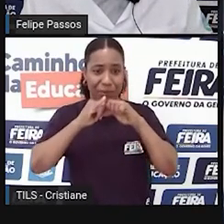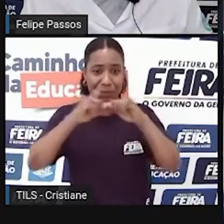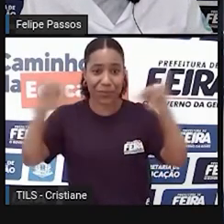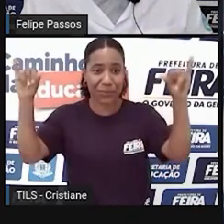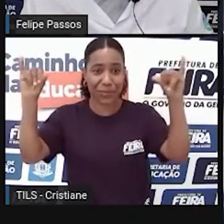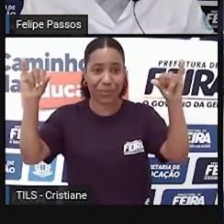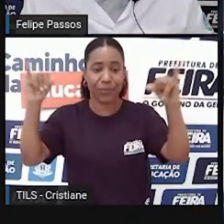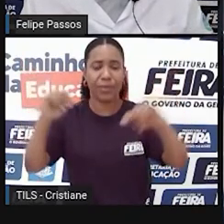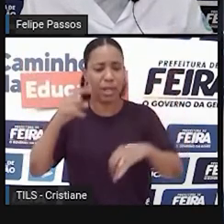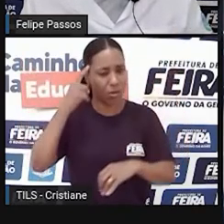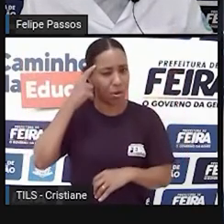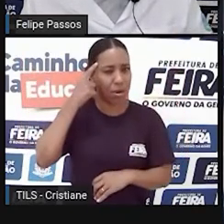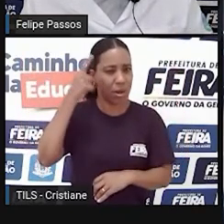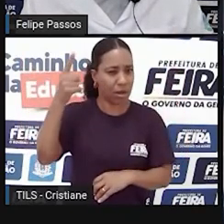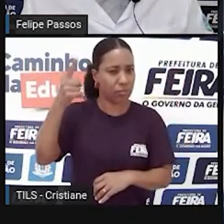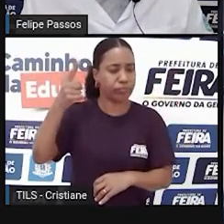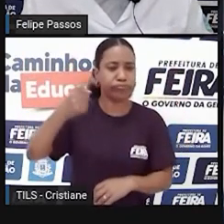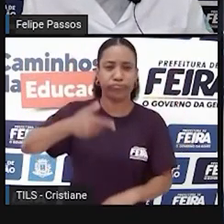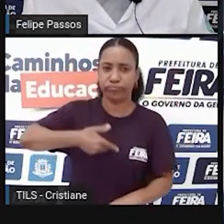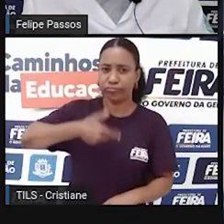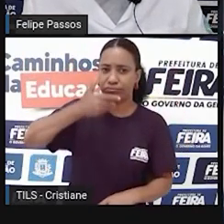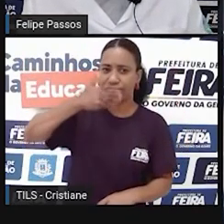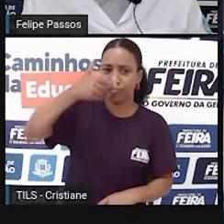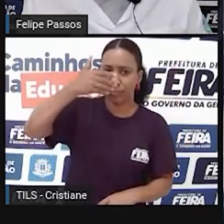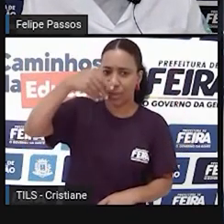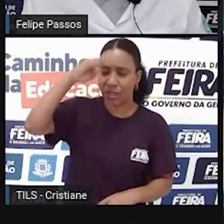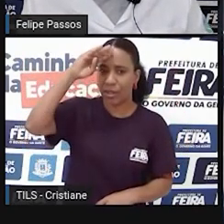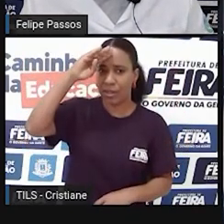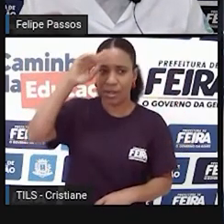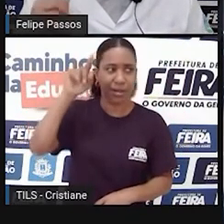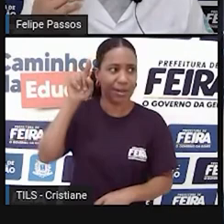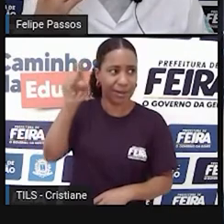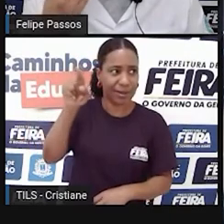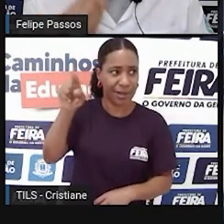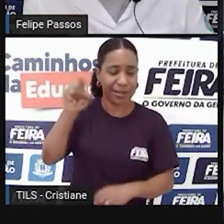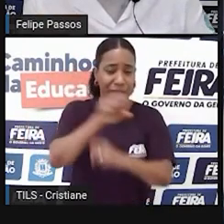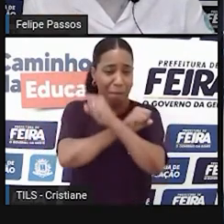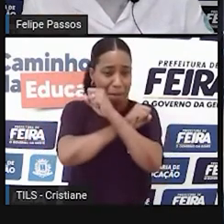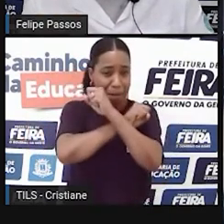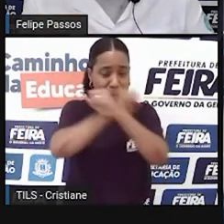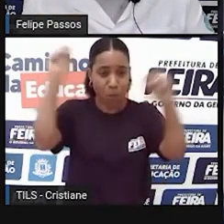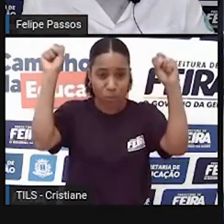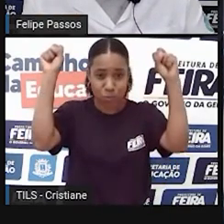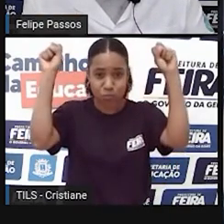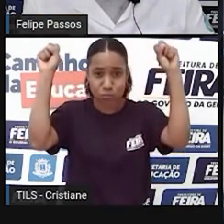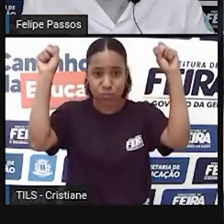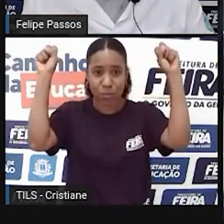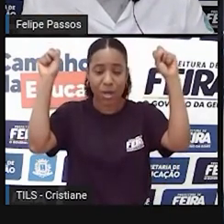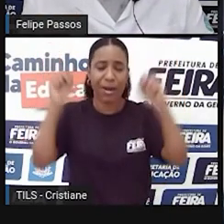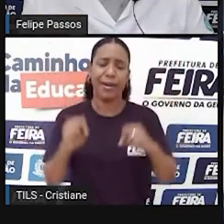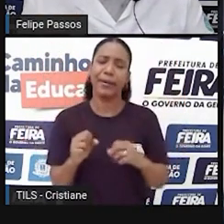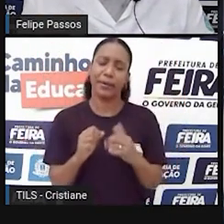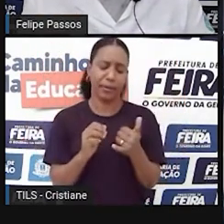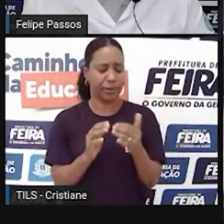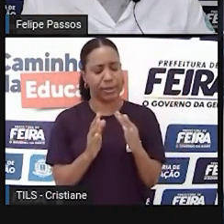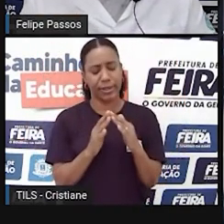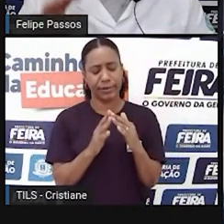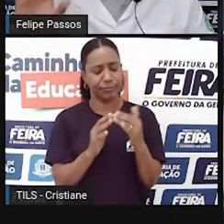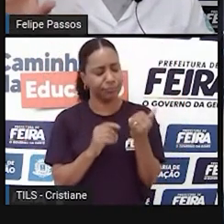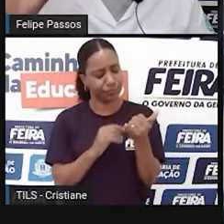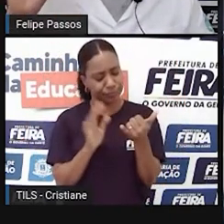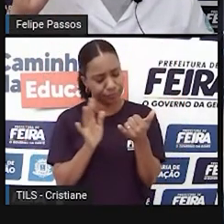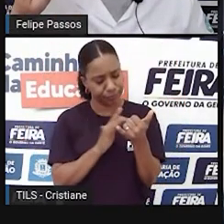no Oriente Médio, e eu estava, assim, em casa, mexendo no celular, e vi, acabou de acontecer uma explosão,